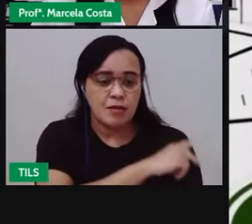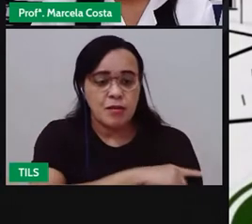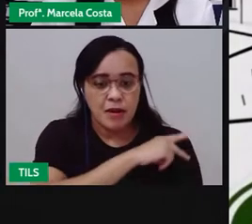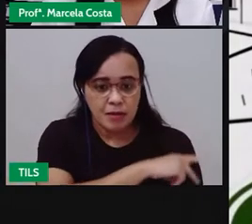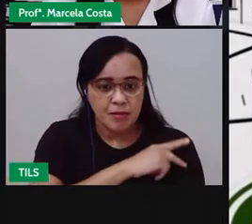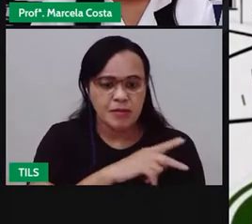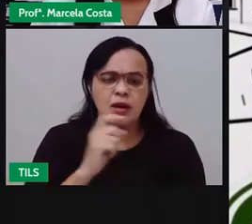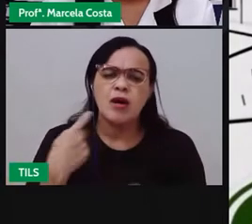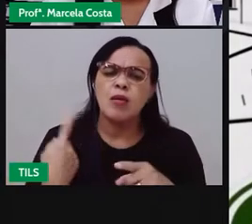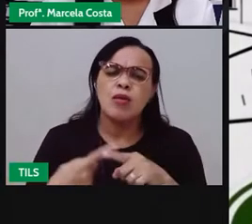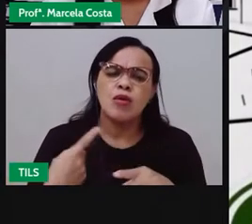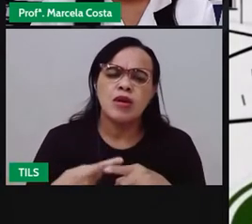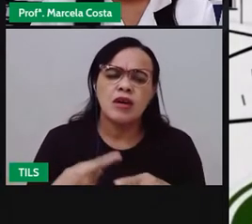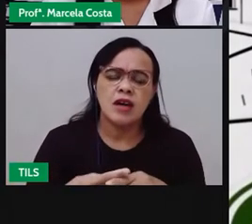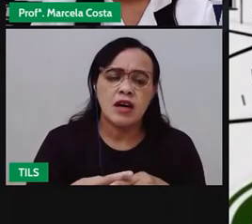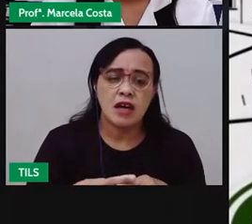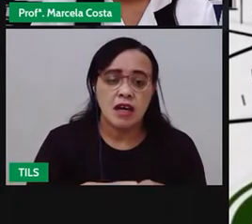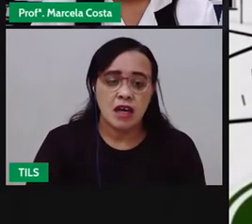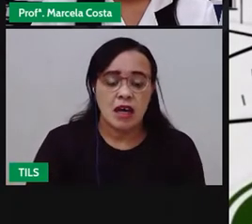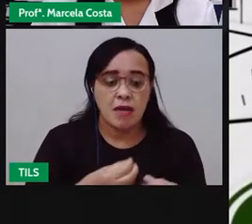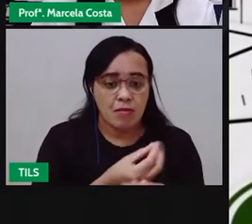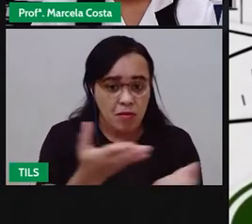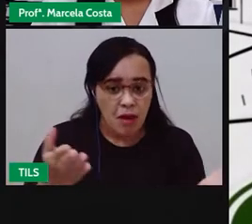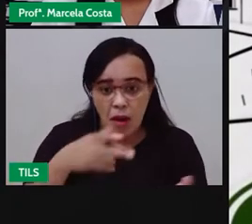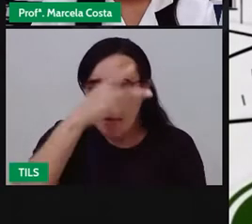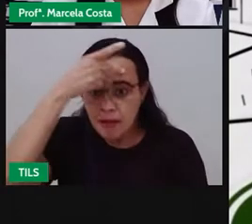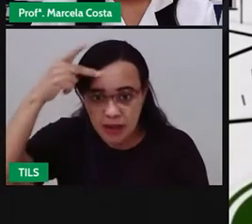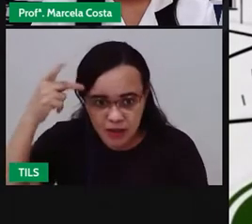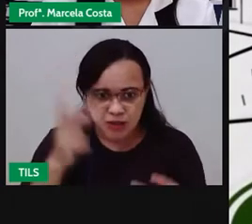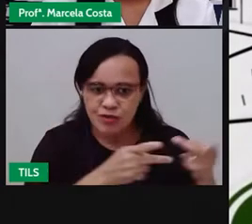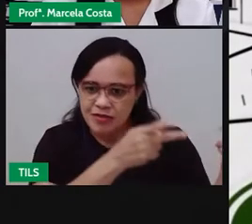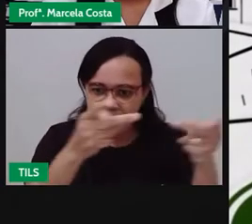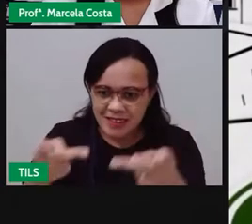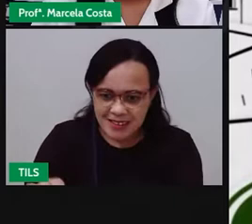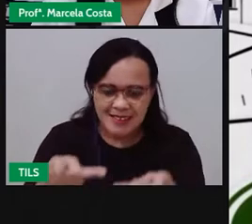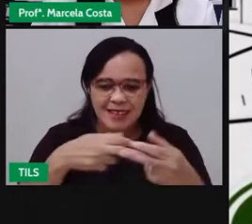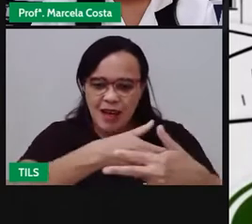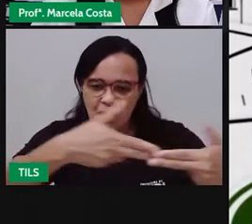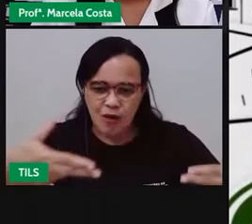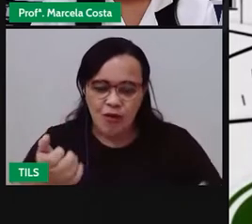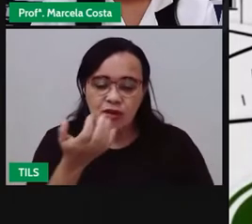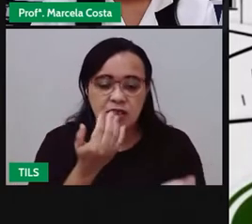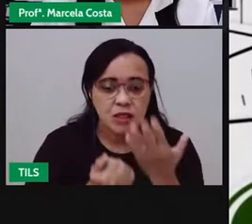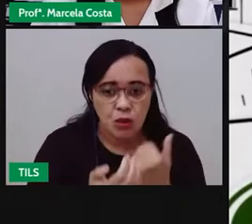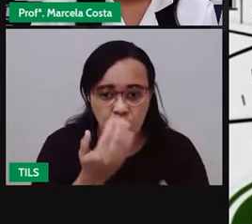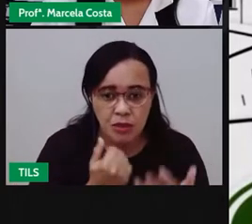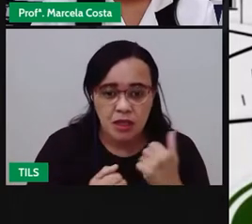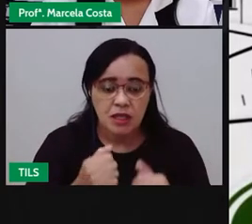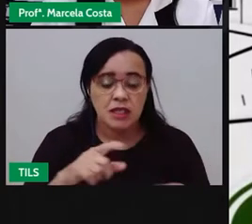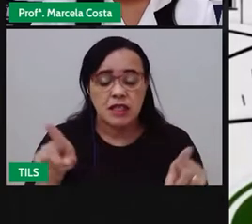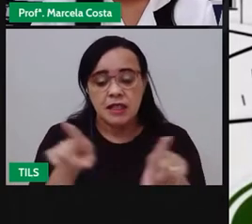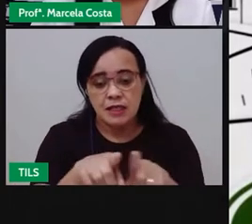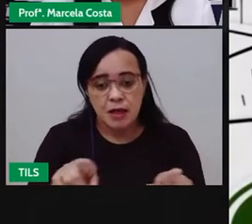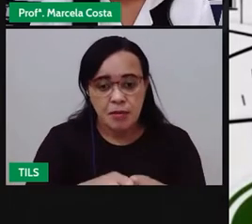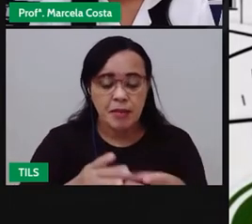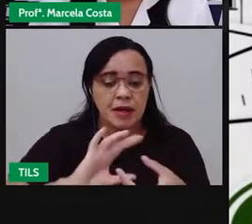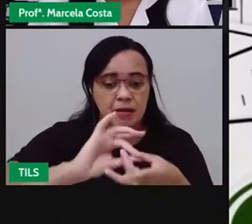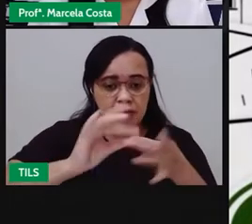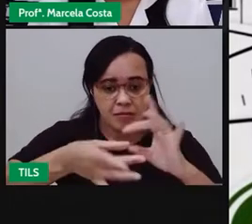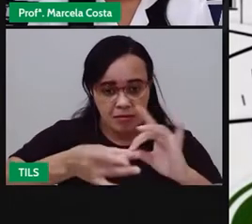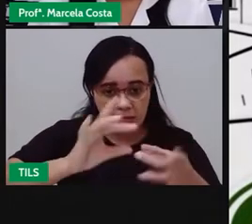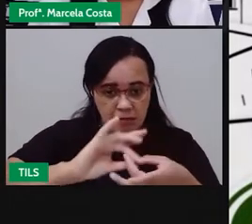Feiras. Ela oferece ao público vários tipos de produtos que têm relação com saberes e ofícios tradicionais.